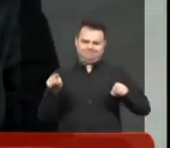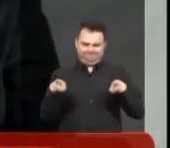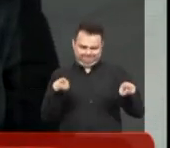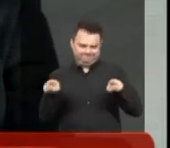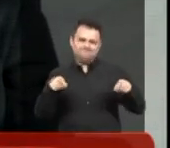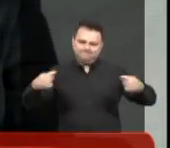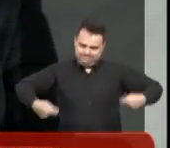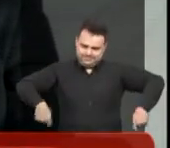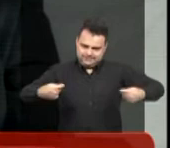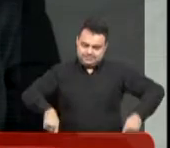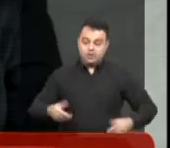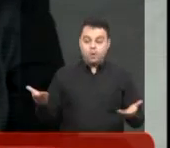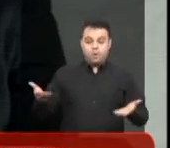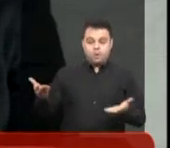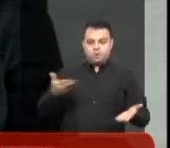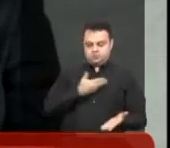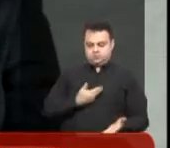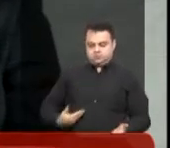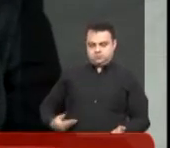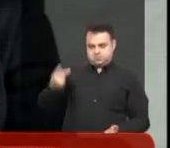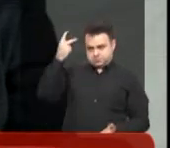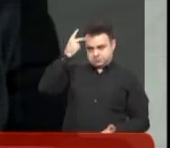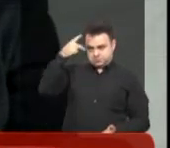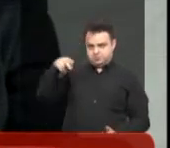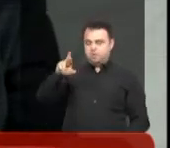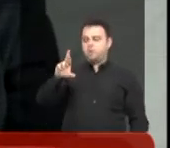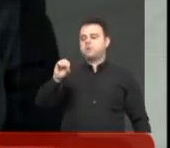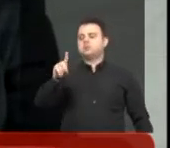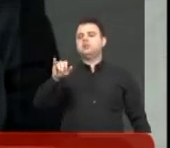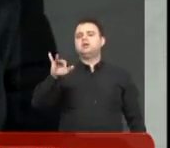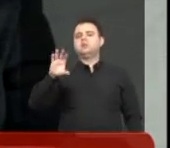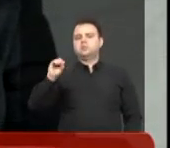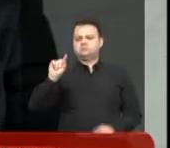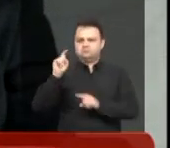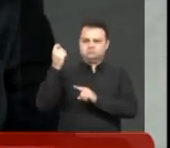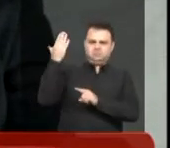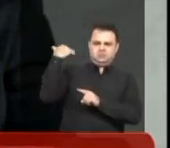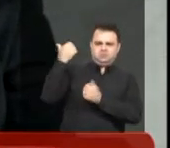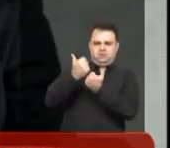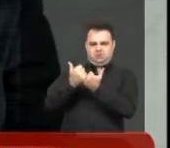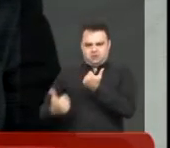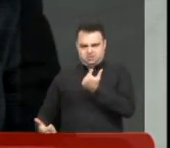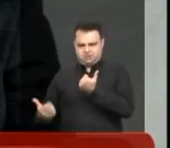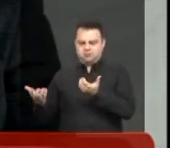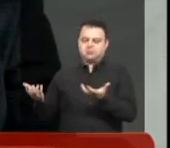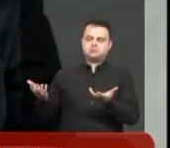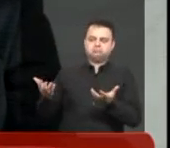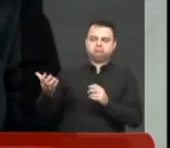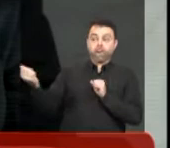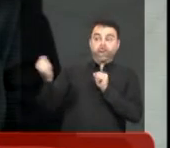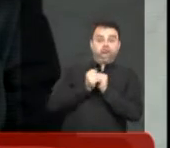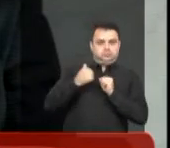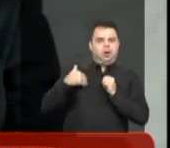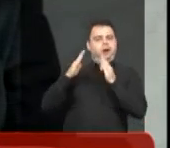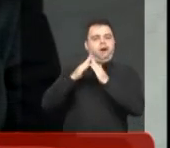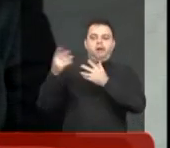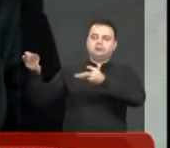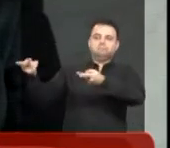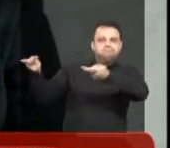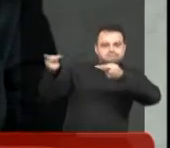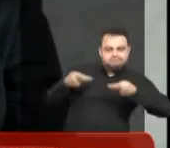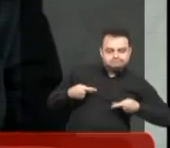o atual governador Rodrigo Garcia foi eleito vice-governador, nós estivemos juntos, ele foi em casa,